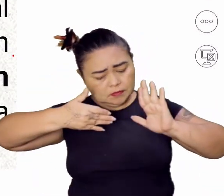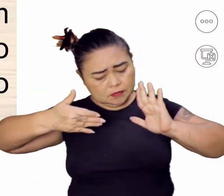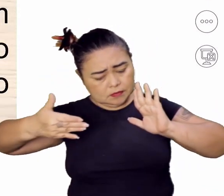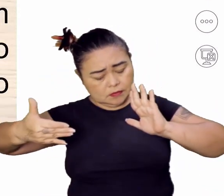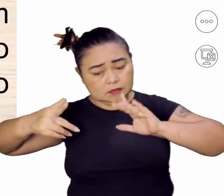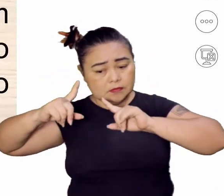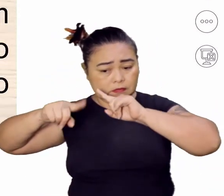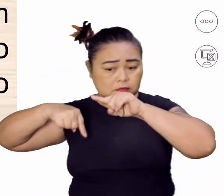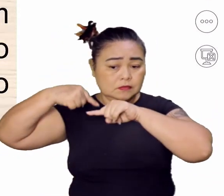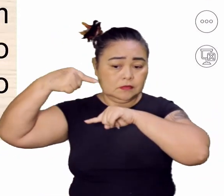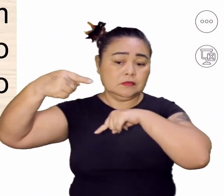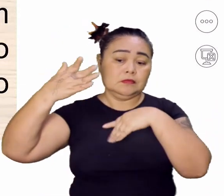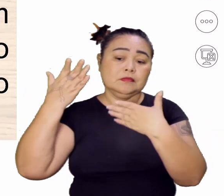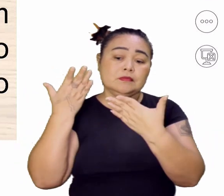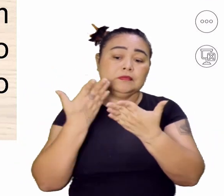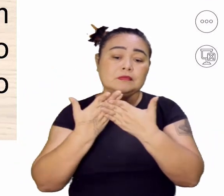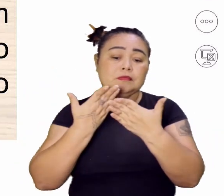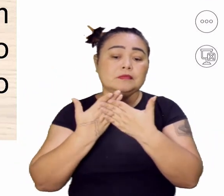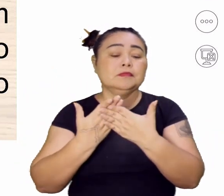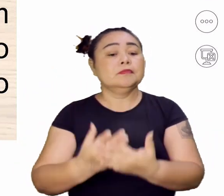de uma próxima aula.